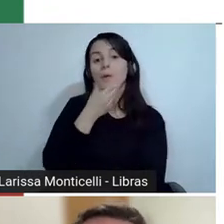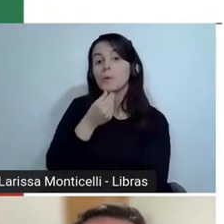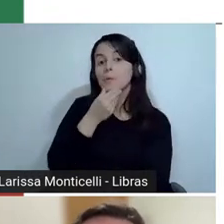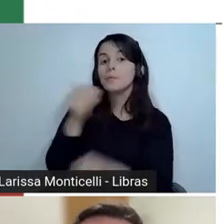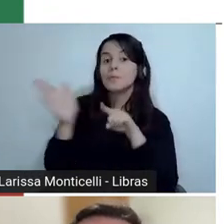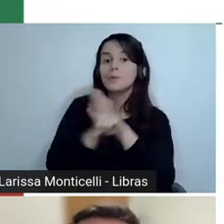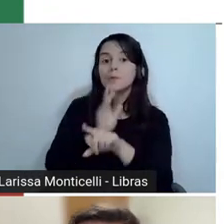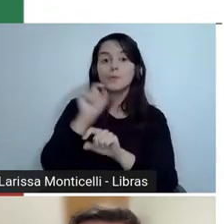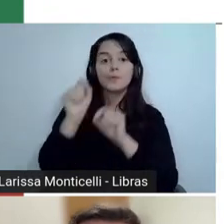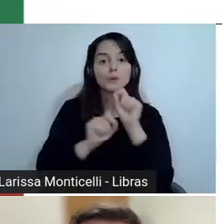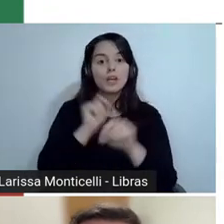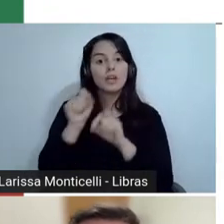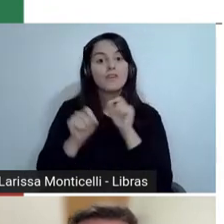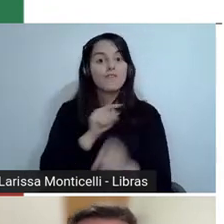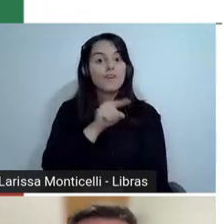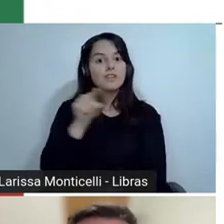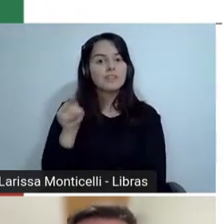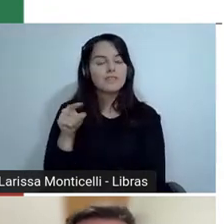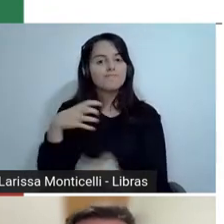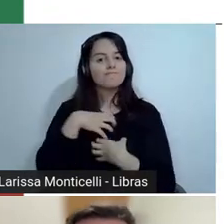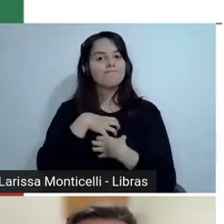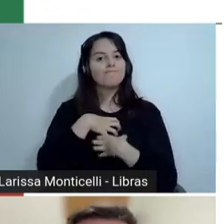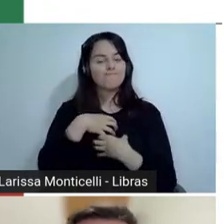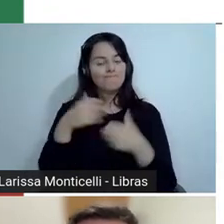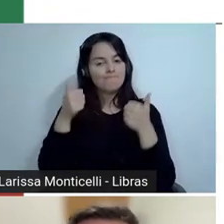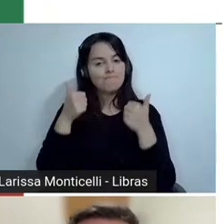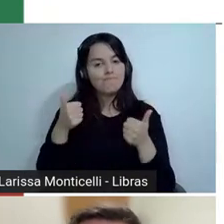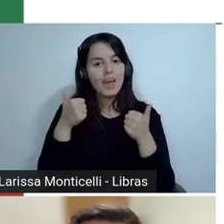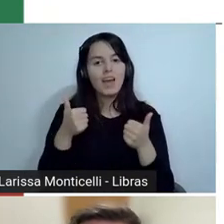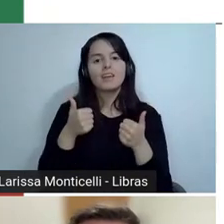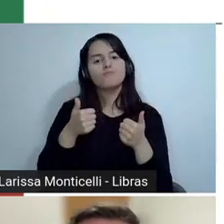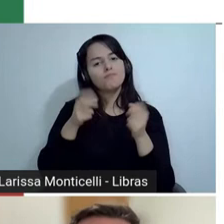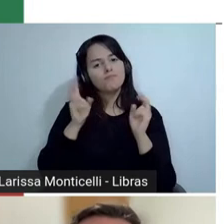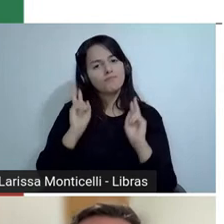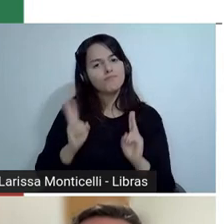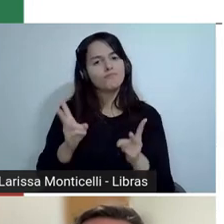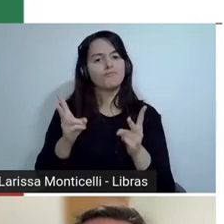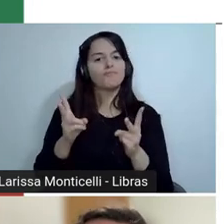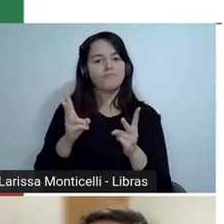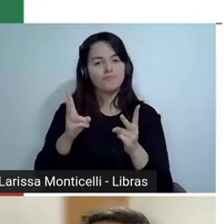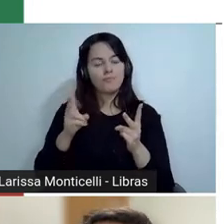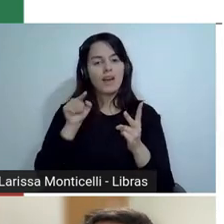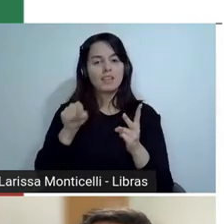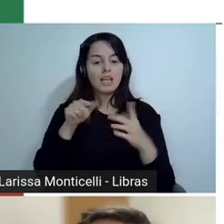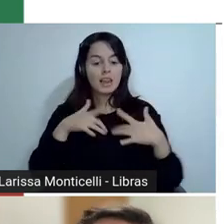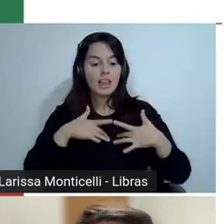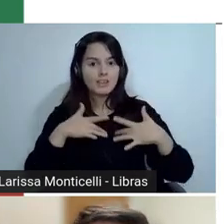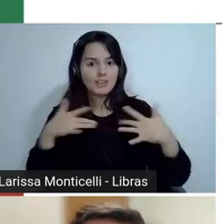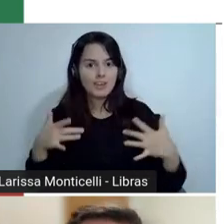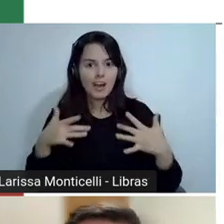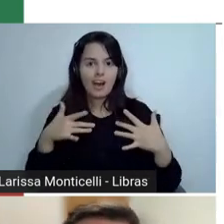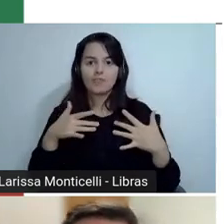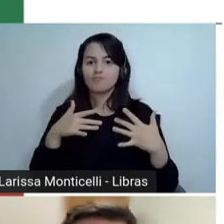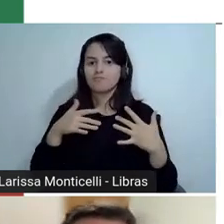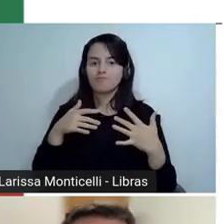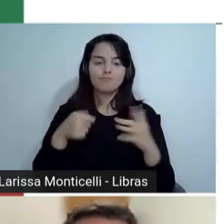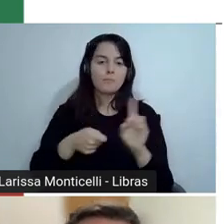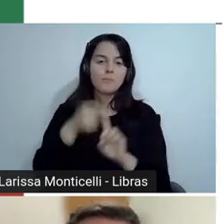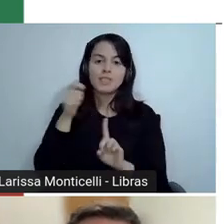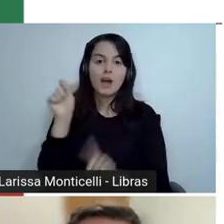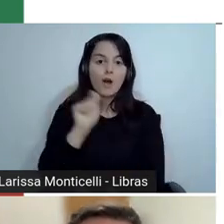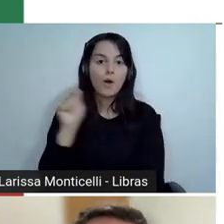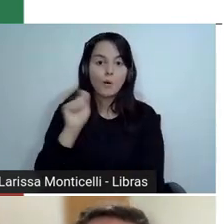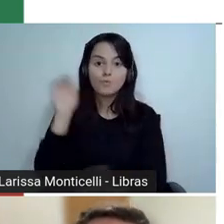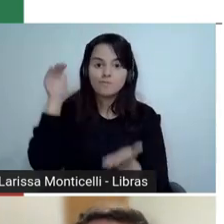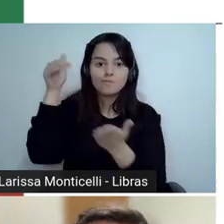agosto, continuem em alta, compartilhem com a gente aqui no chat. E antes da gente passar para a nossa live